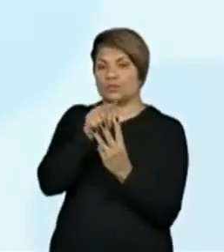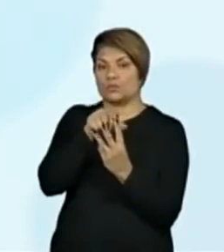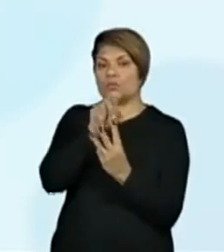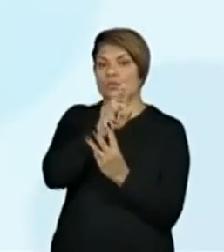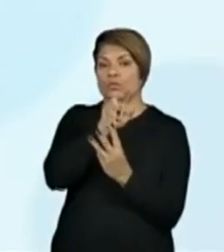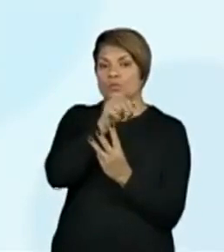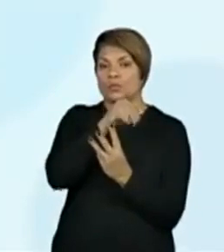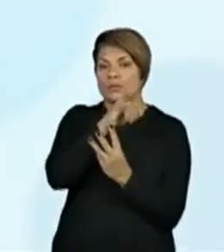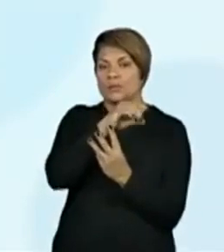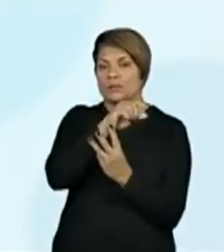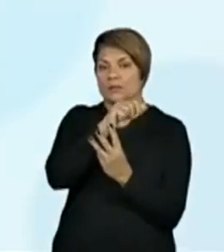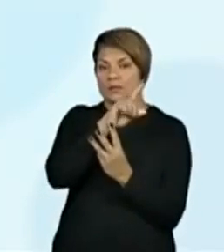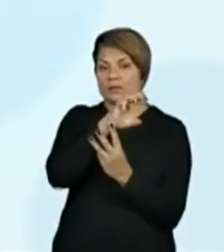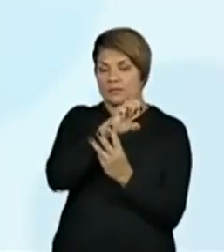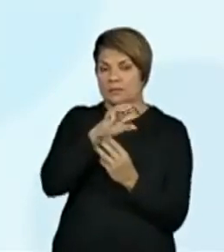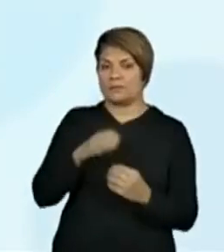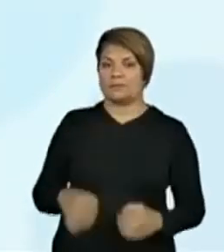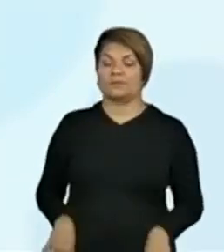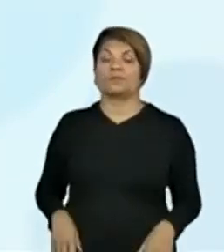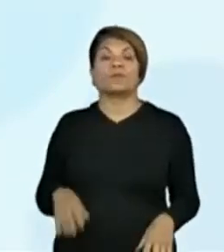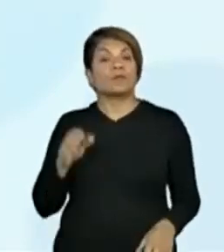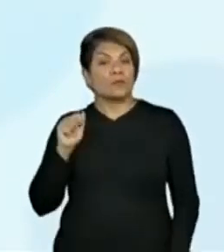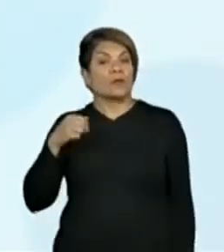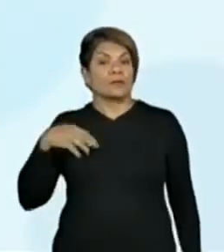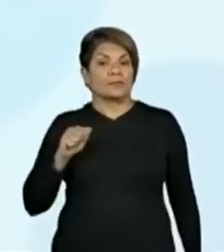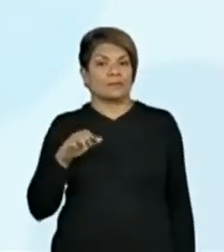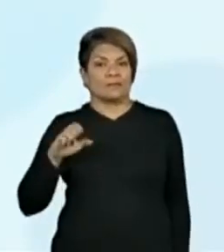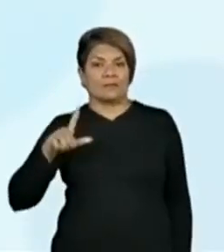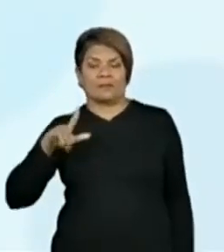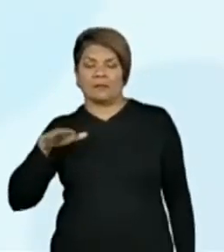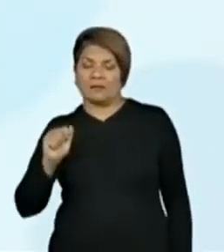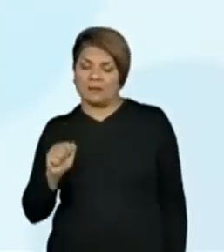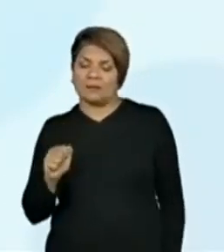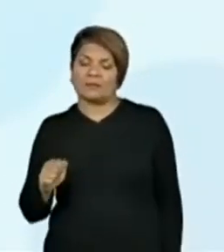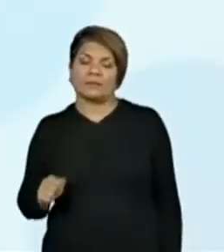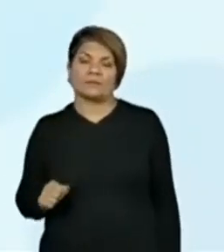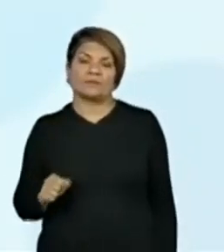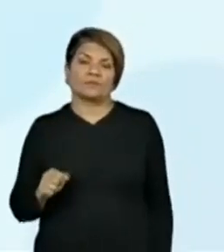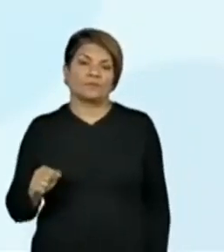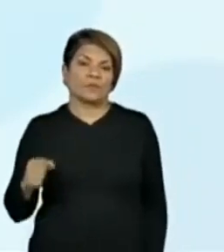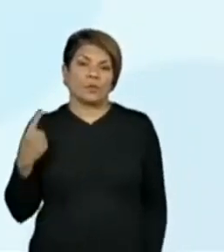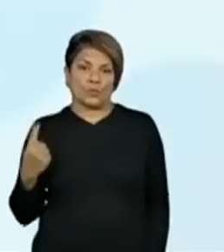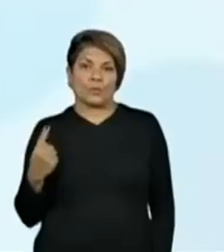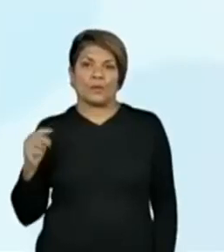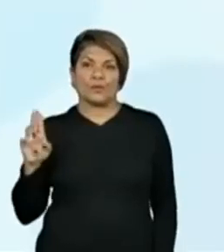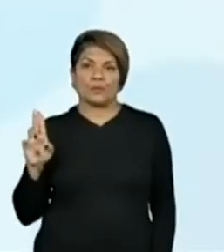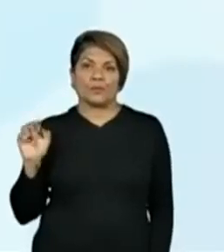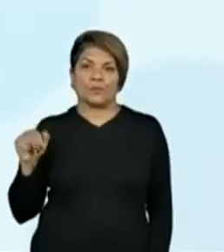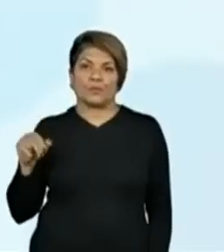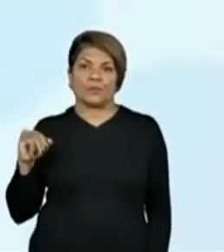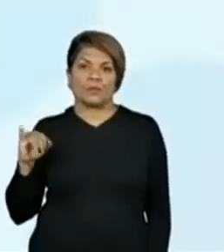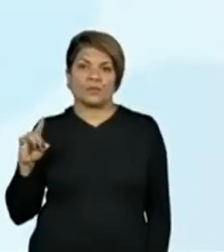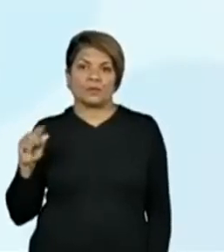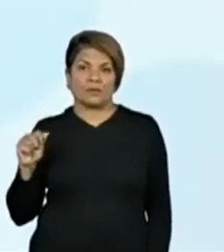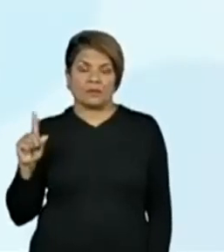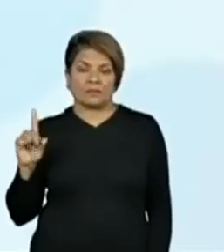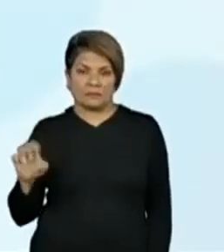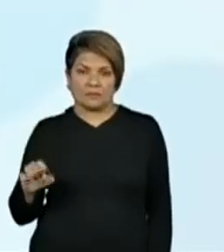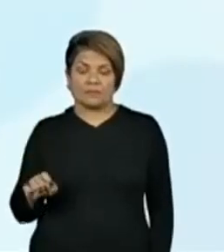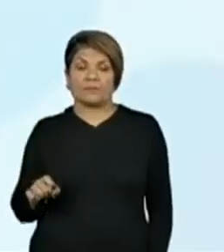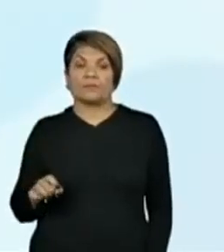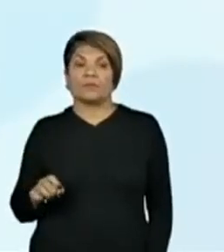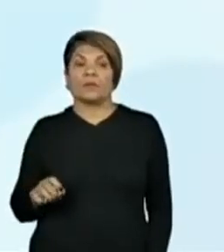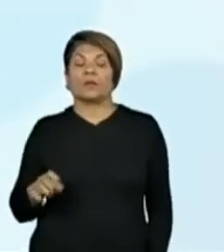muito bem. A Ana Clara falou uma unidade. Uma unidade. Então, aqui, o número